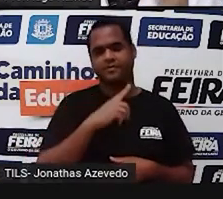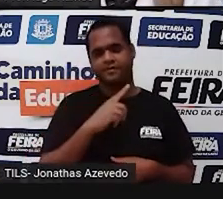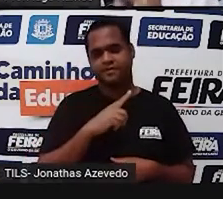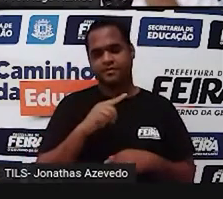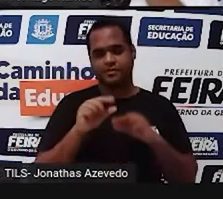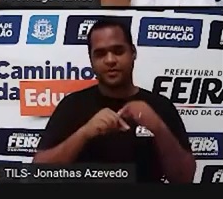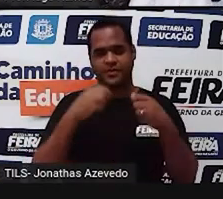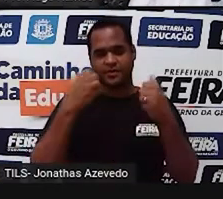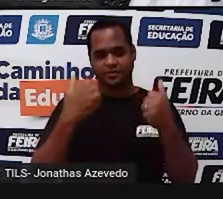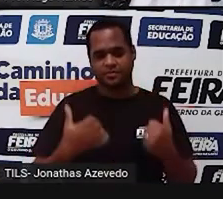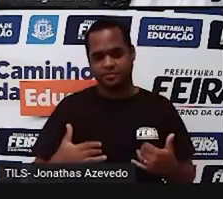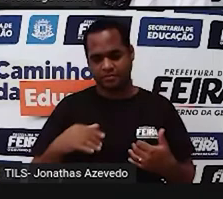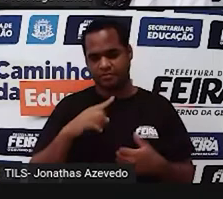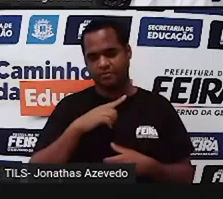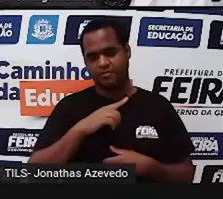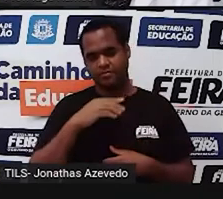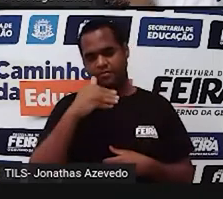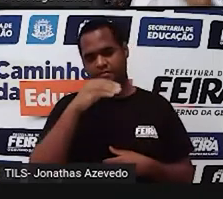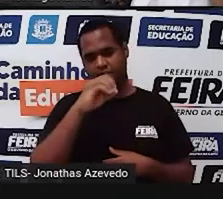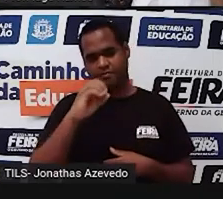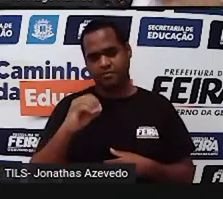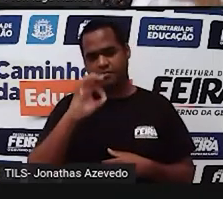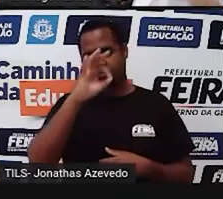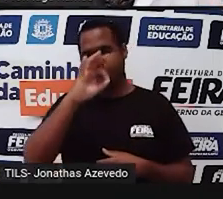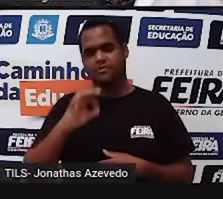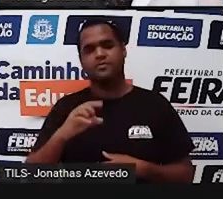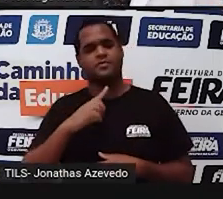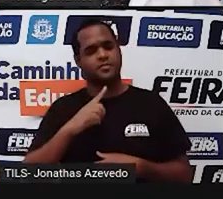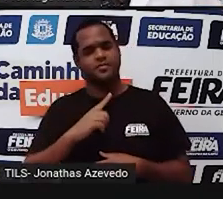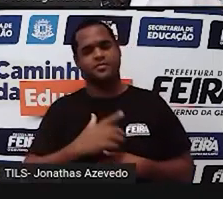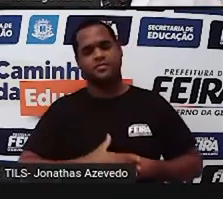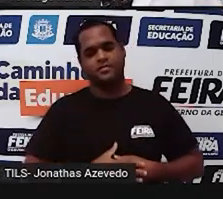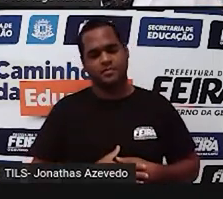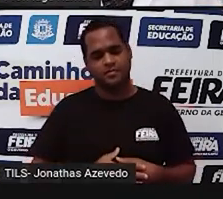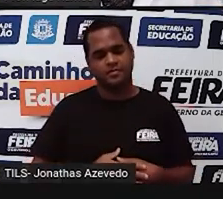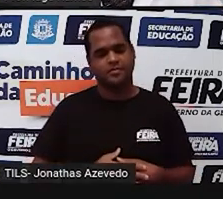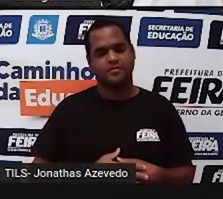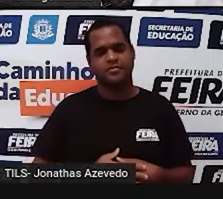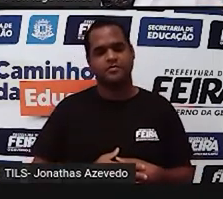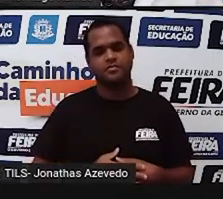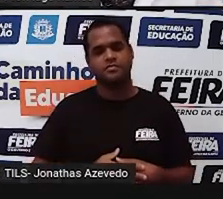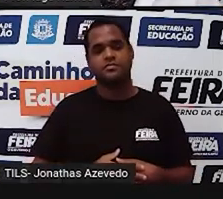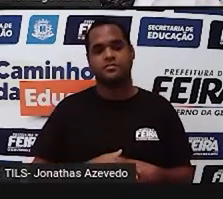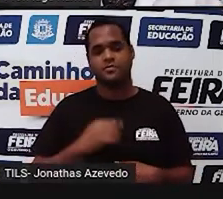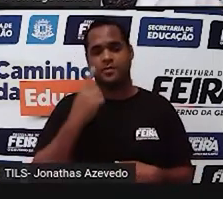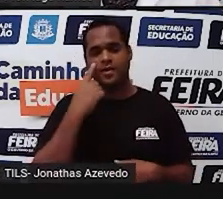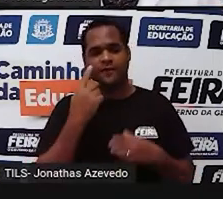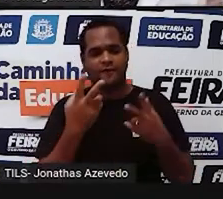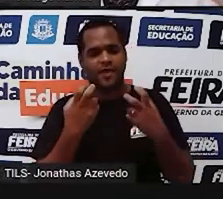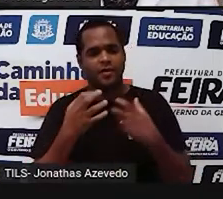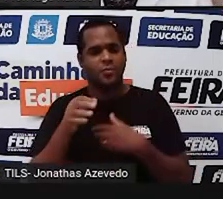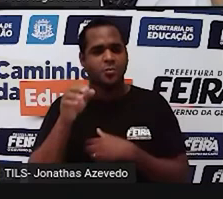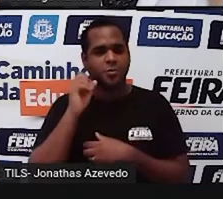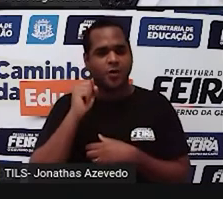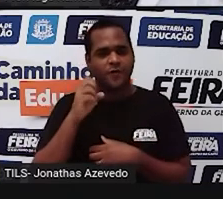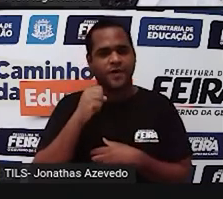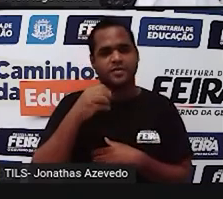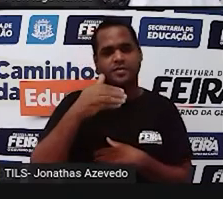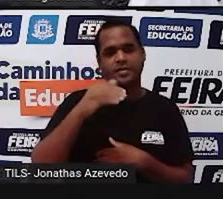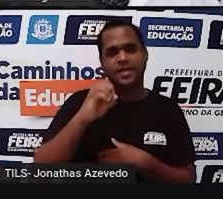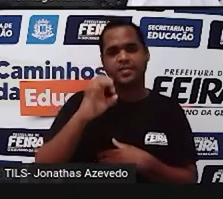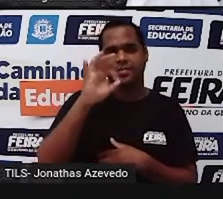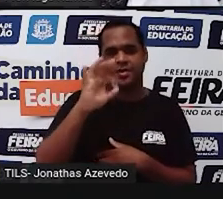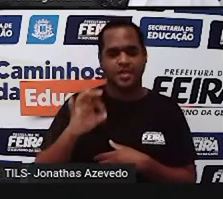dividir por 100. Então, quando você vê ou ouve em algum lugar 10%,